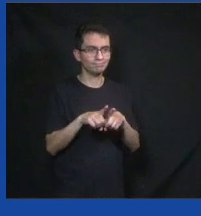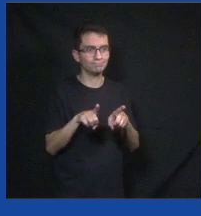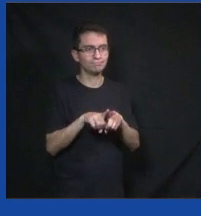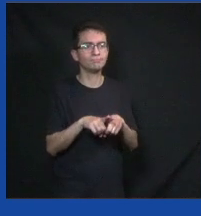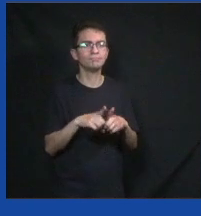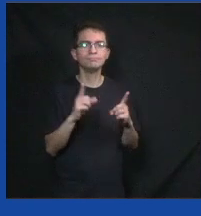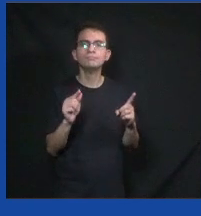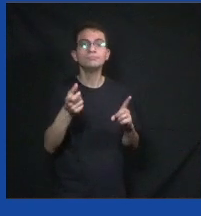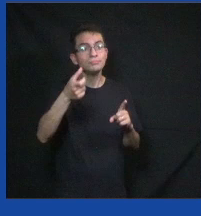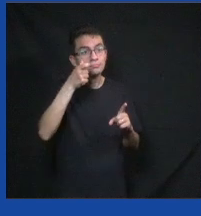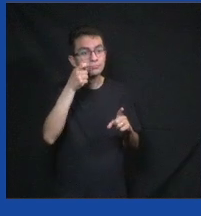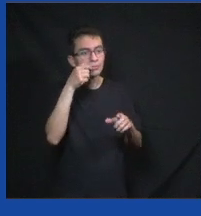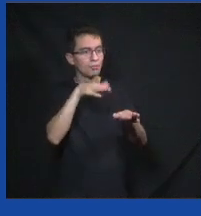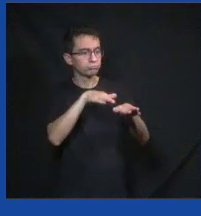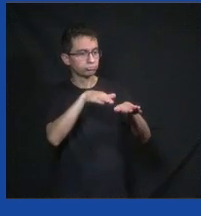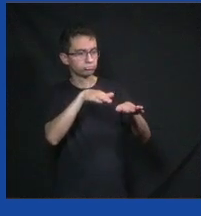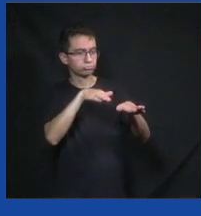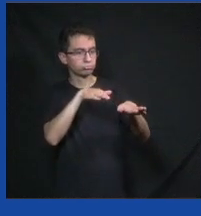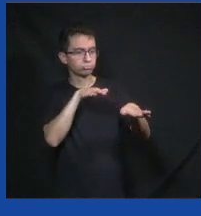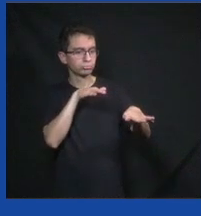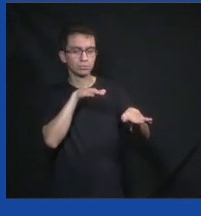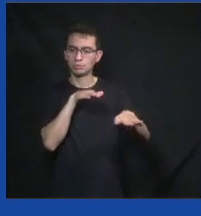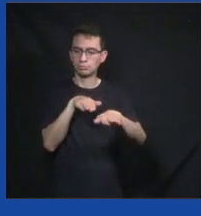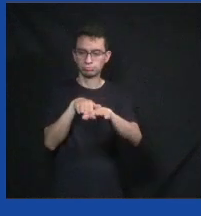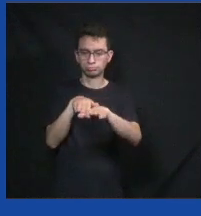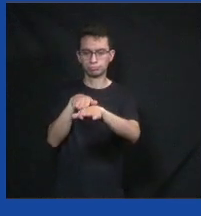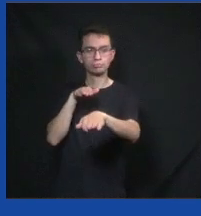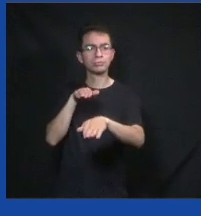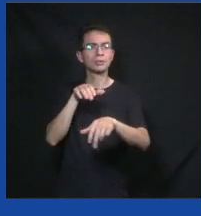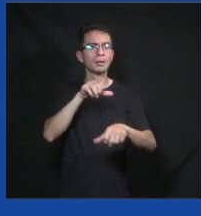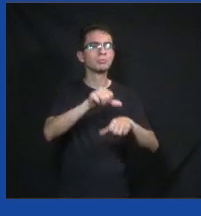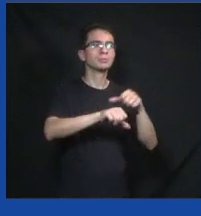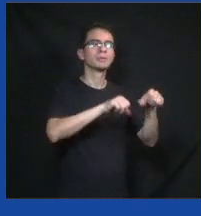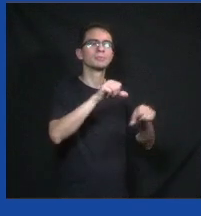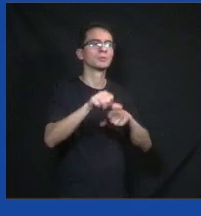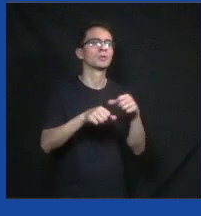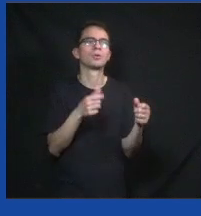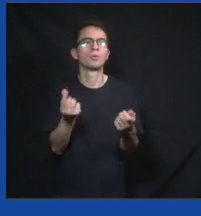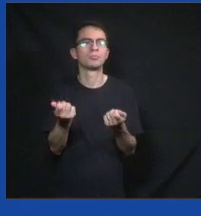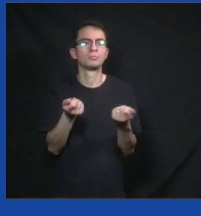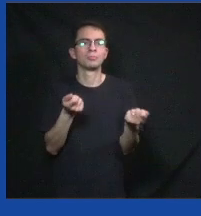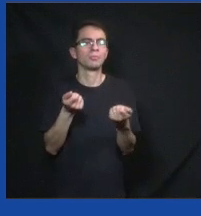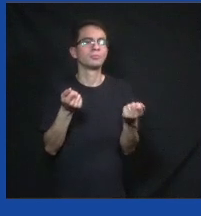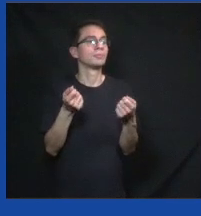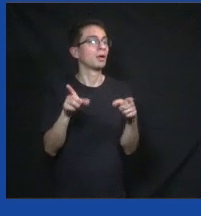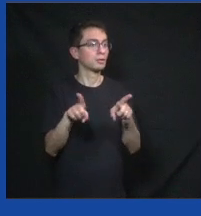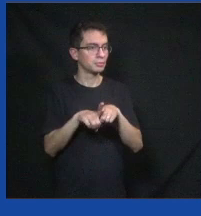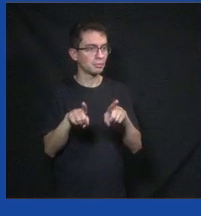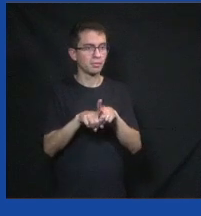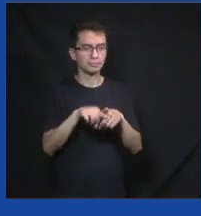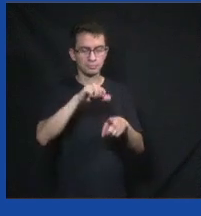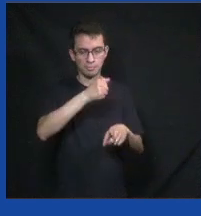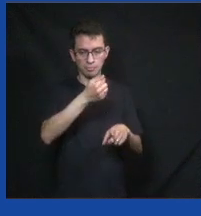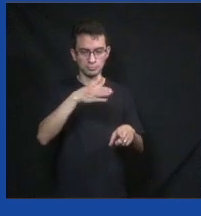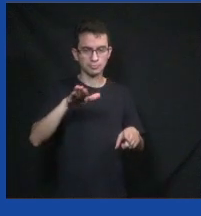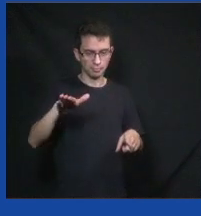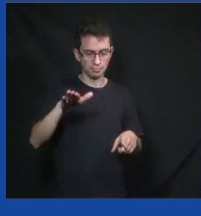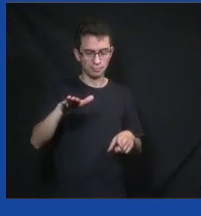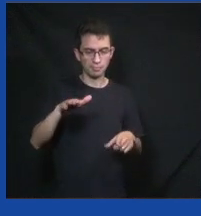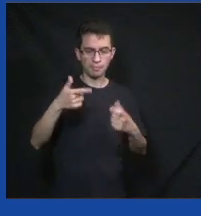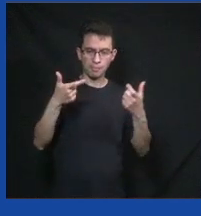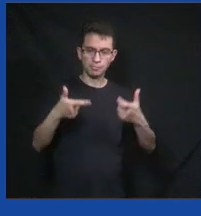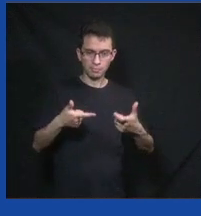para consultar uma mudança de trânsito na cidade. Como é que você faz isso? O orçamento participativo de Santos saiu de um ano de 300 pessoas